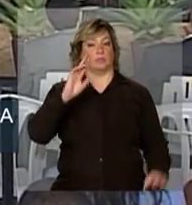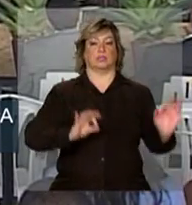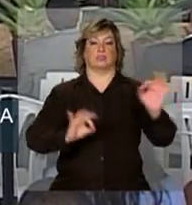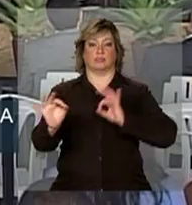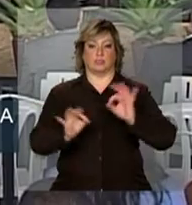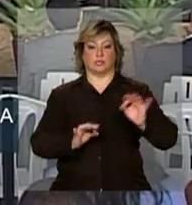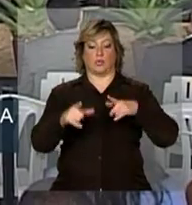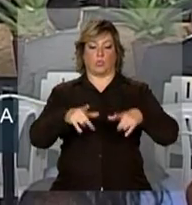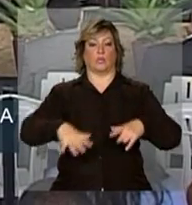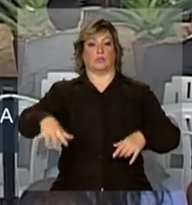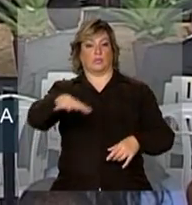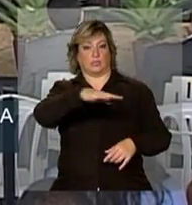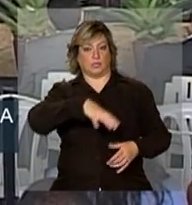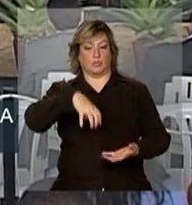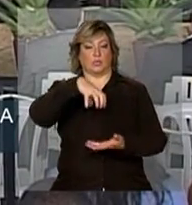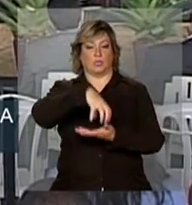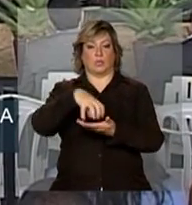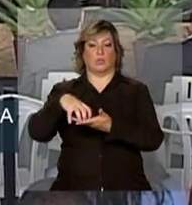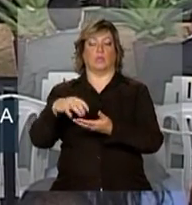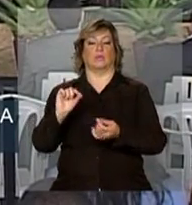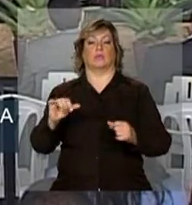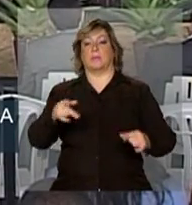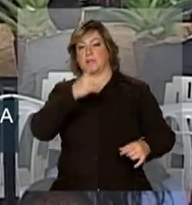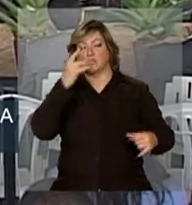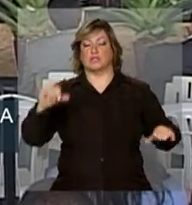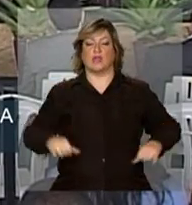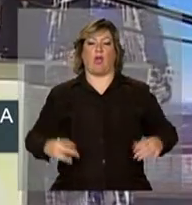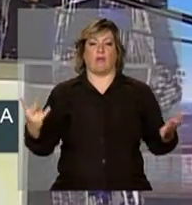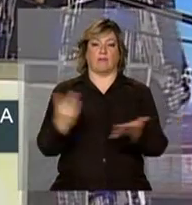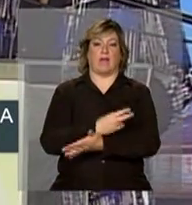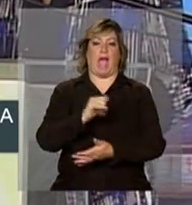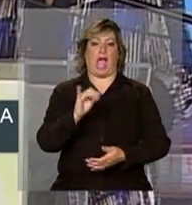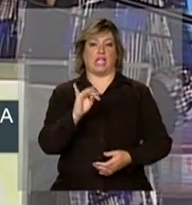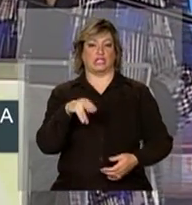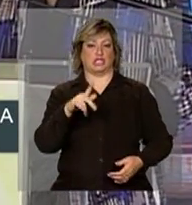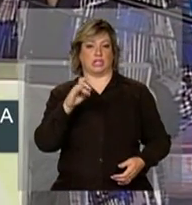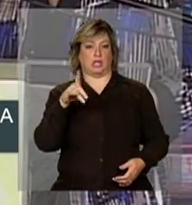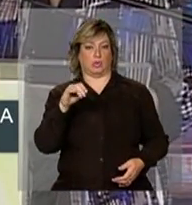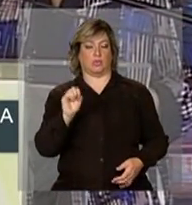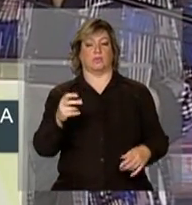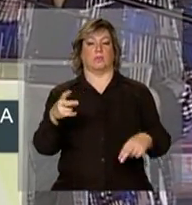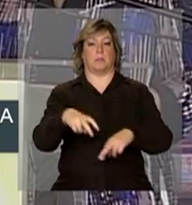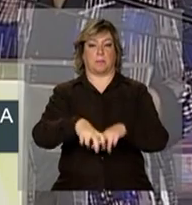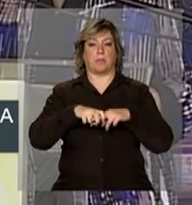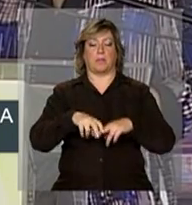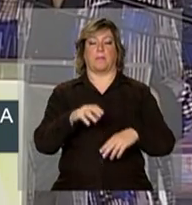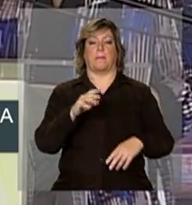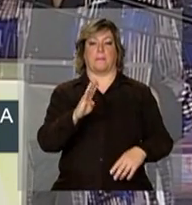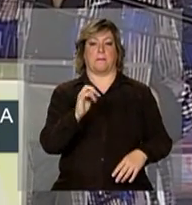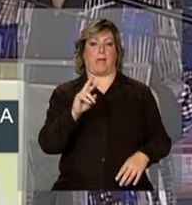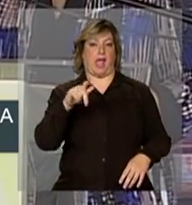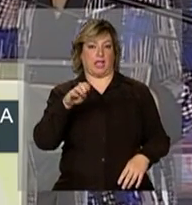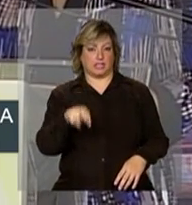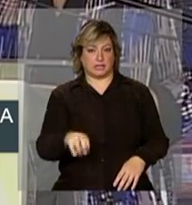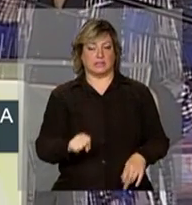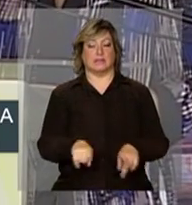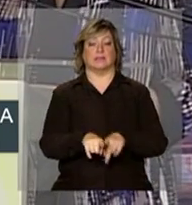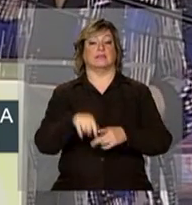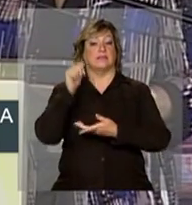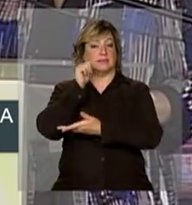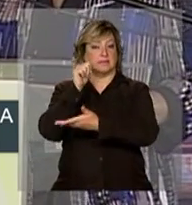regional do Movimento dos Atingidos por Barragem e as companheiras